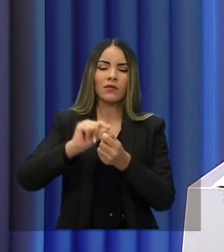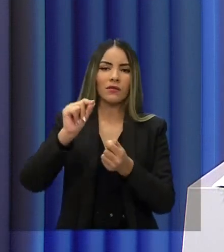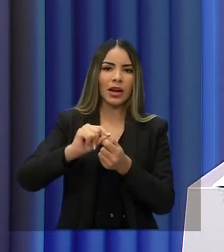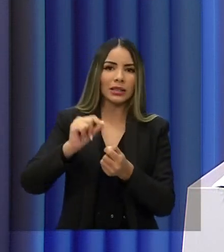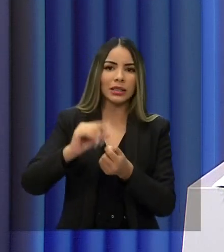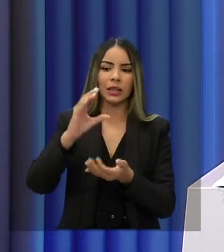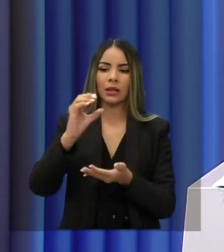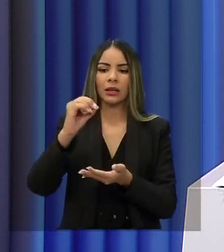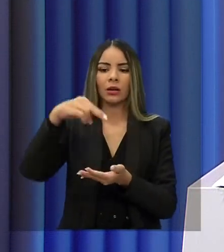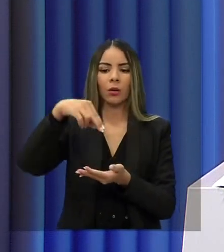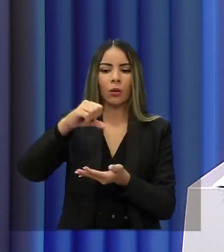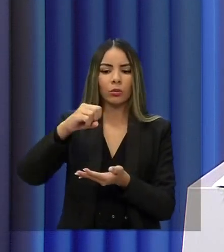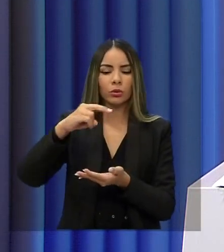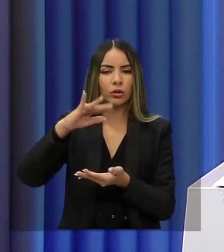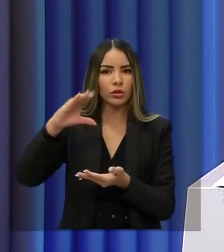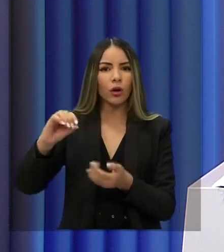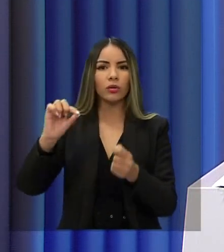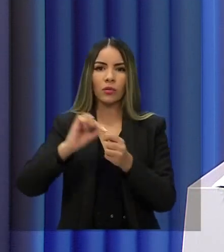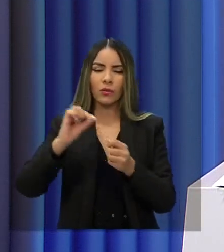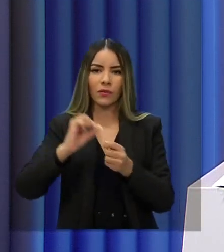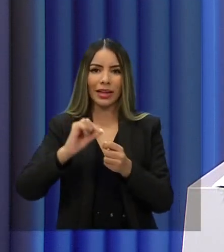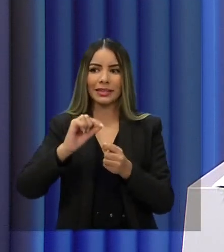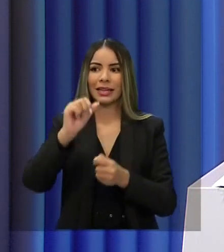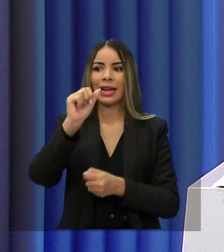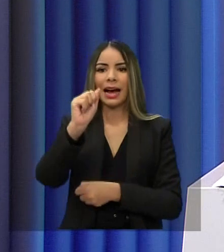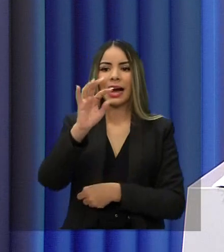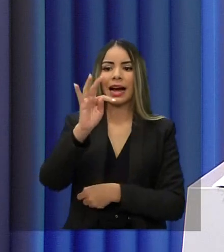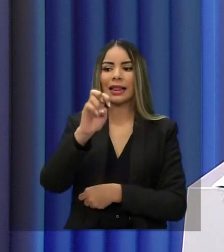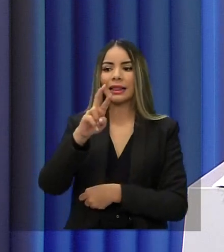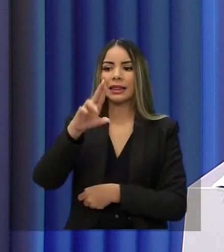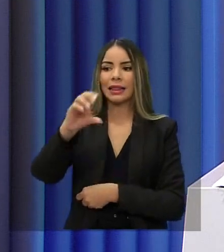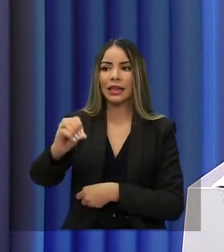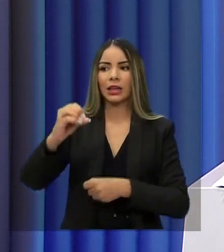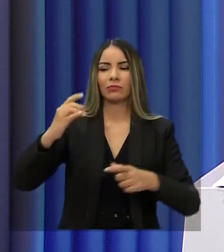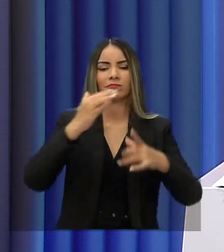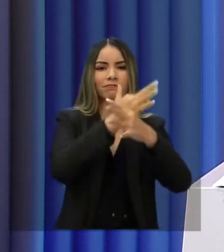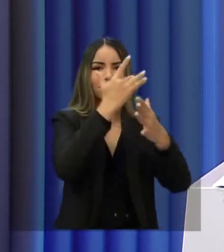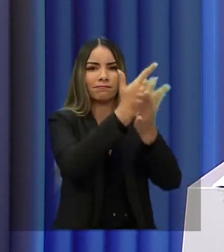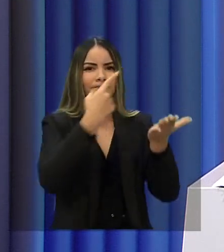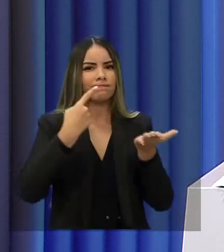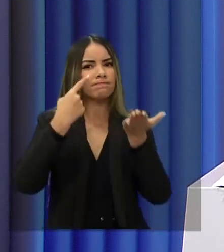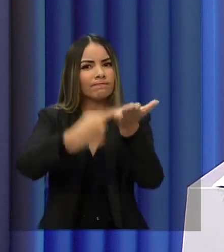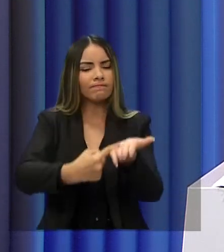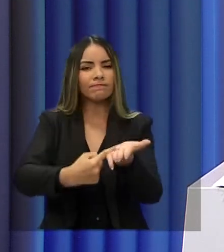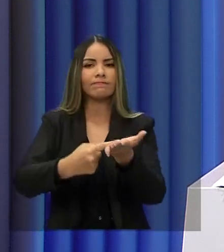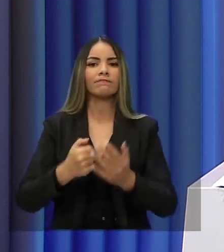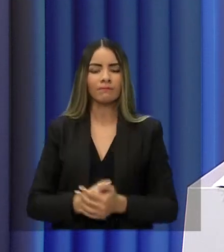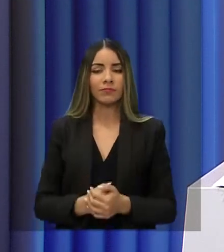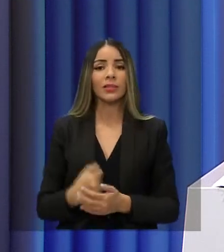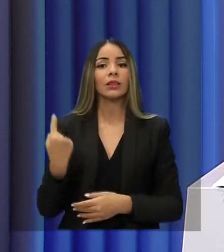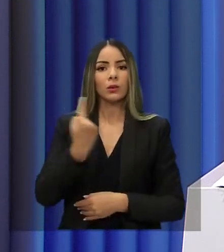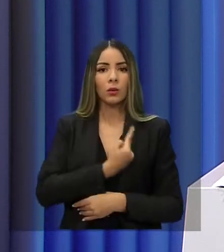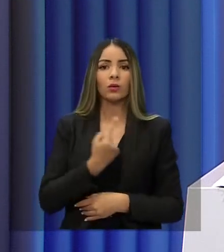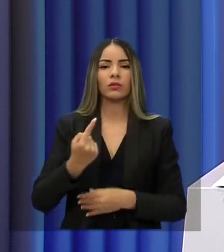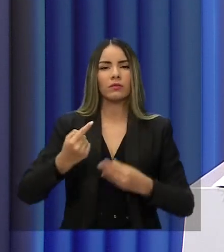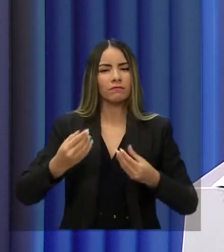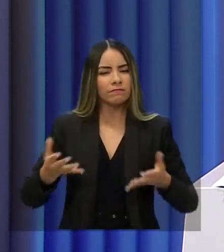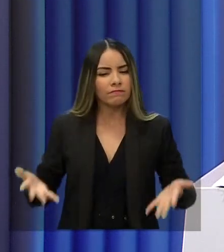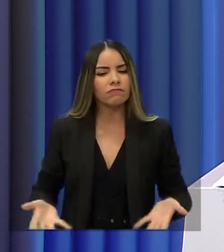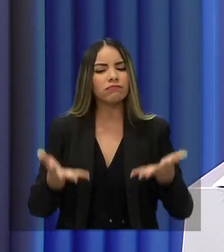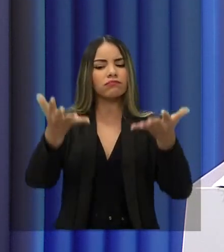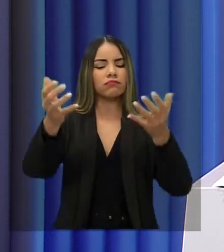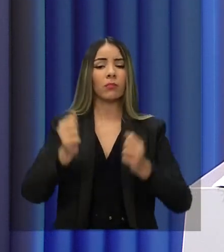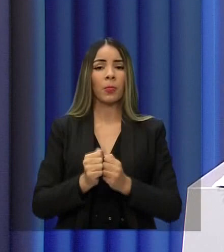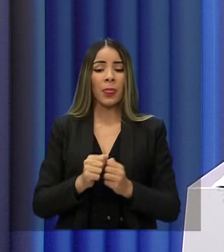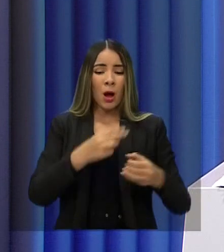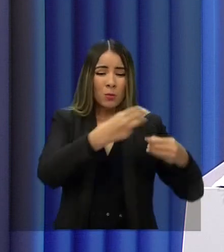para fazer aterro. Isso é o mínimo. Precisa tirar do papel um plano de 10 anos e colocar para funcionar. E os municípios